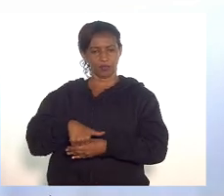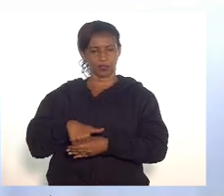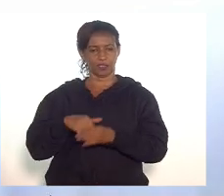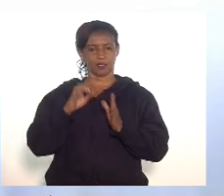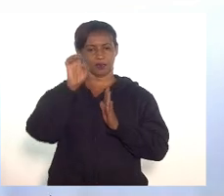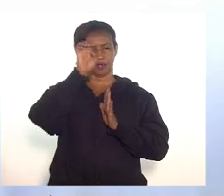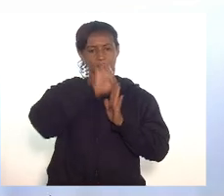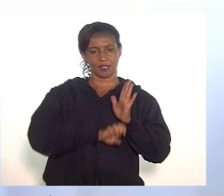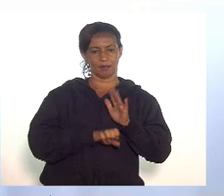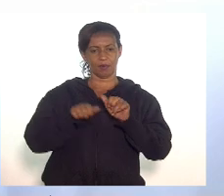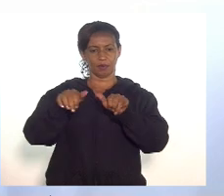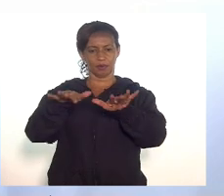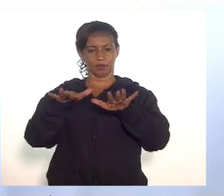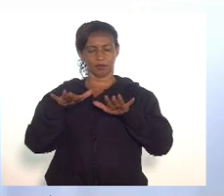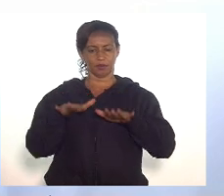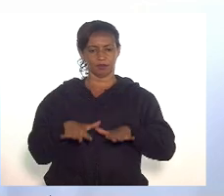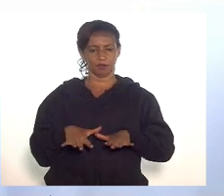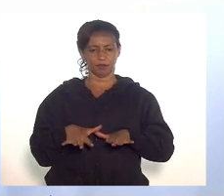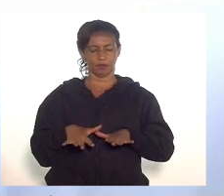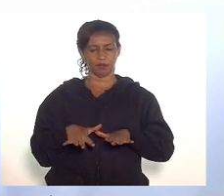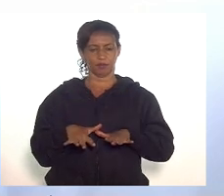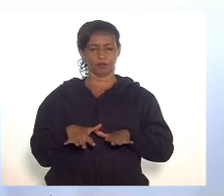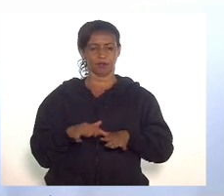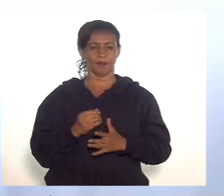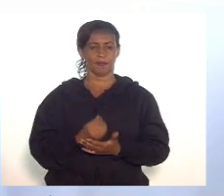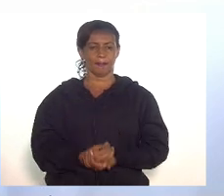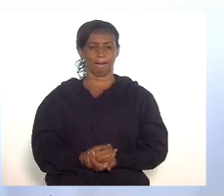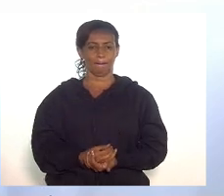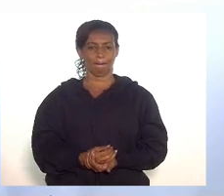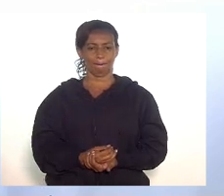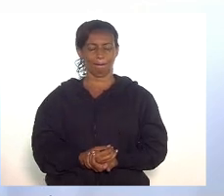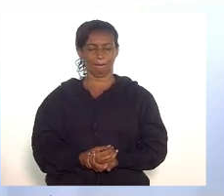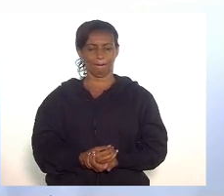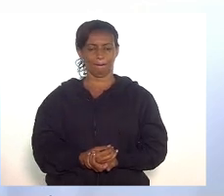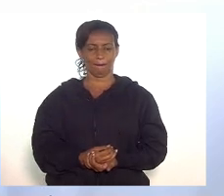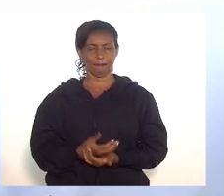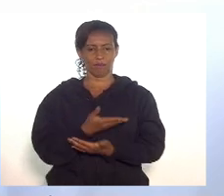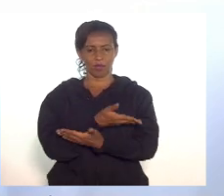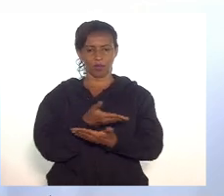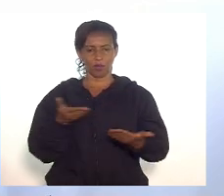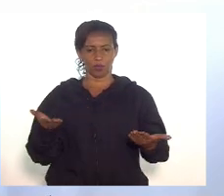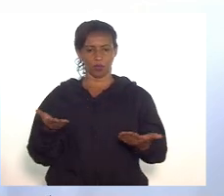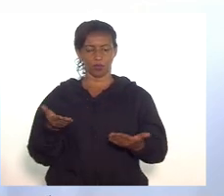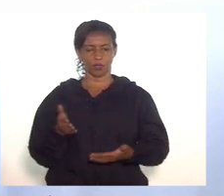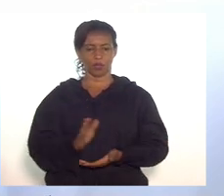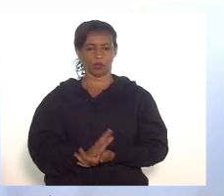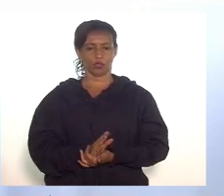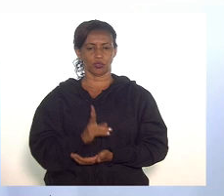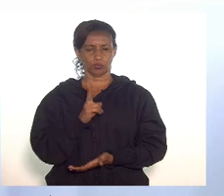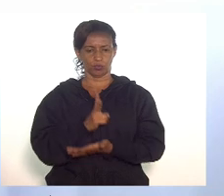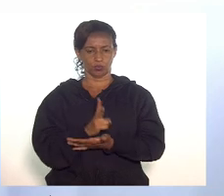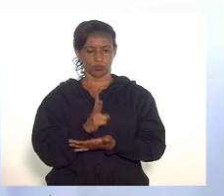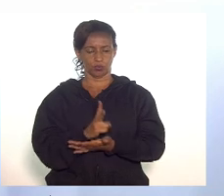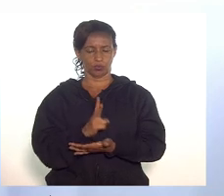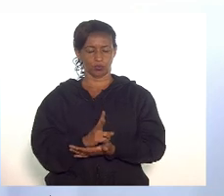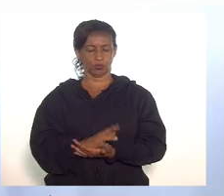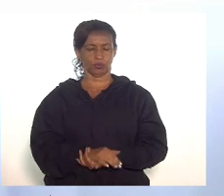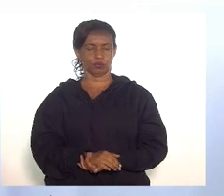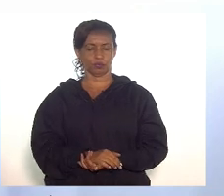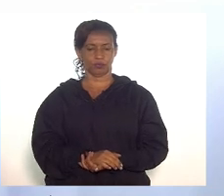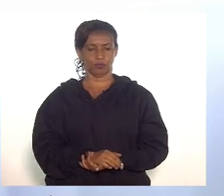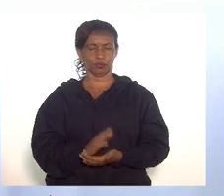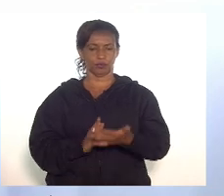as emendas de plenário com parecer favorável. Os senhores que aprovam, permaneçam como estão,